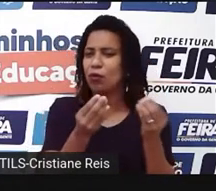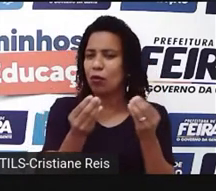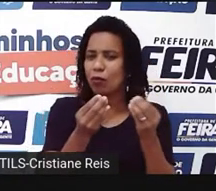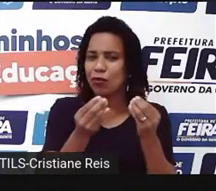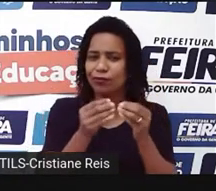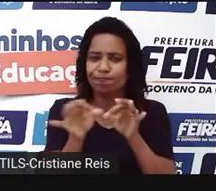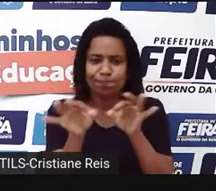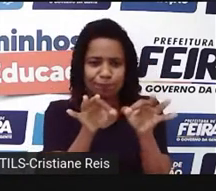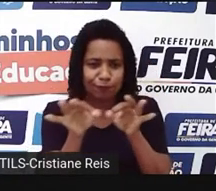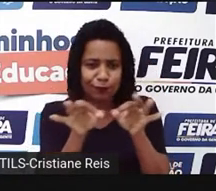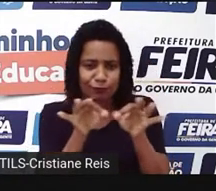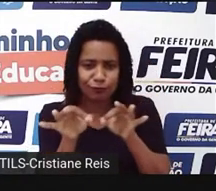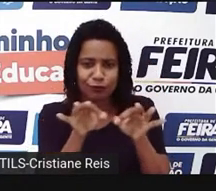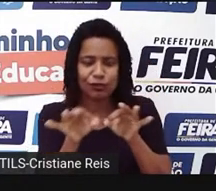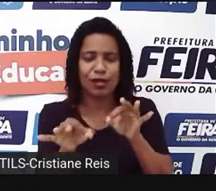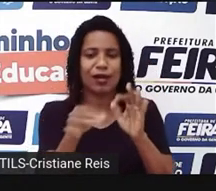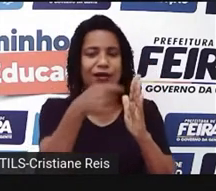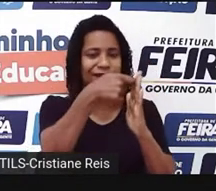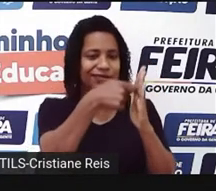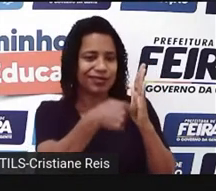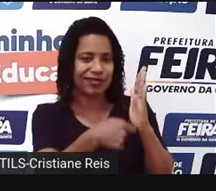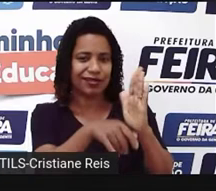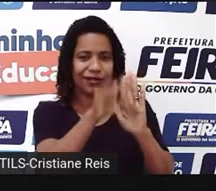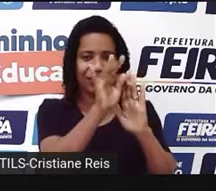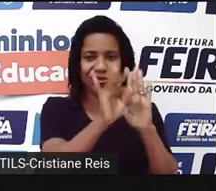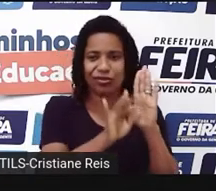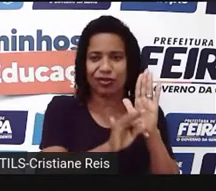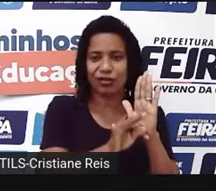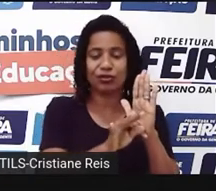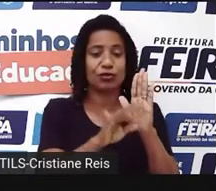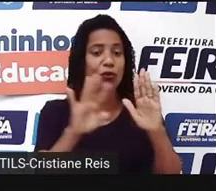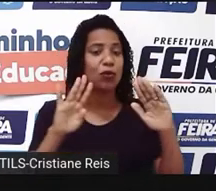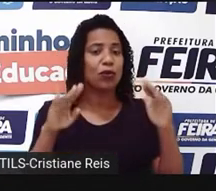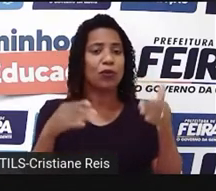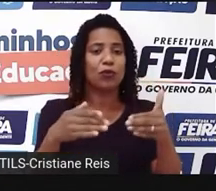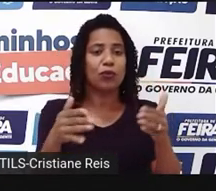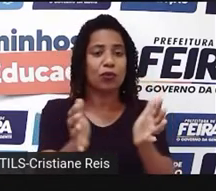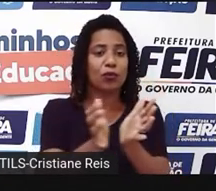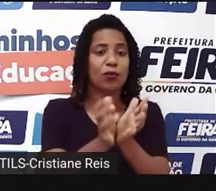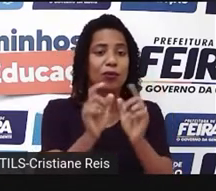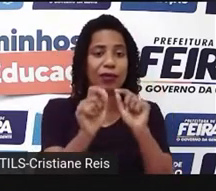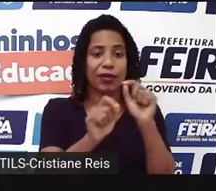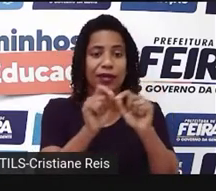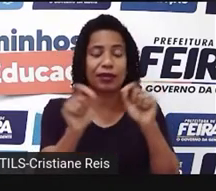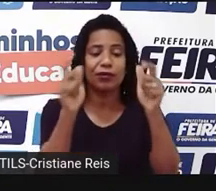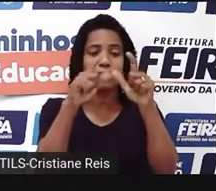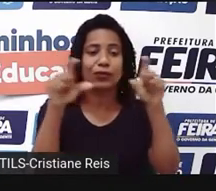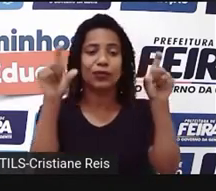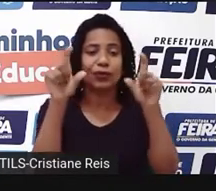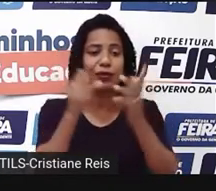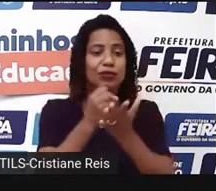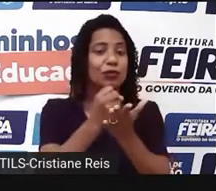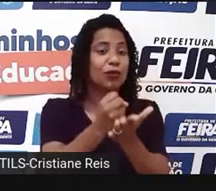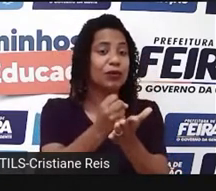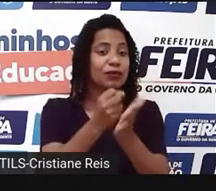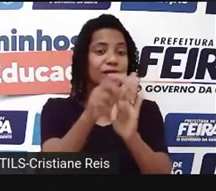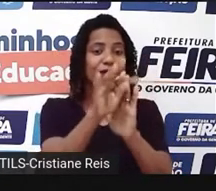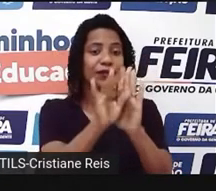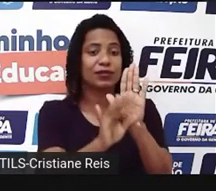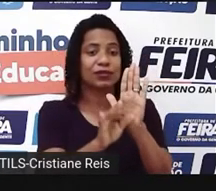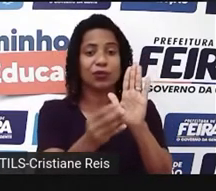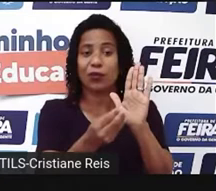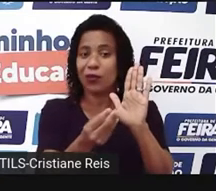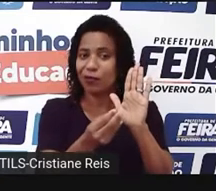contexto, observando o público, finalidade, layout e suporte. Ok, students? Mas